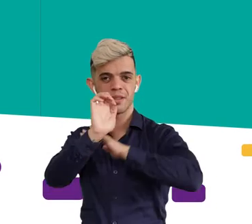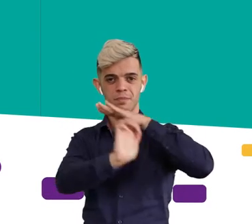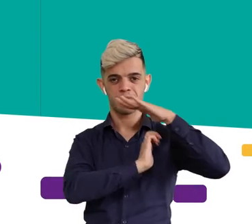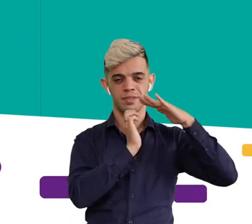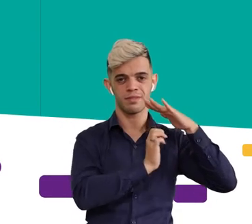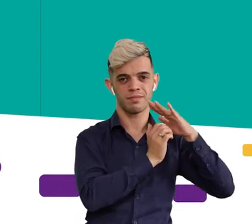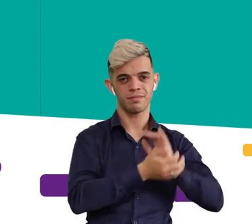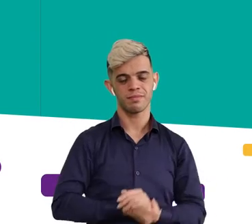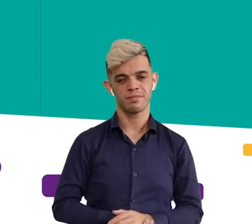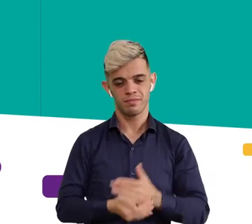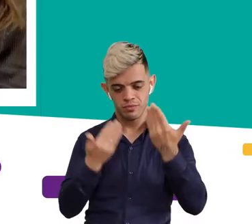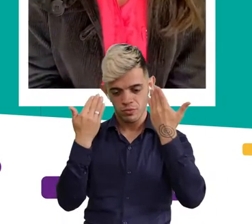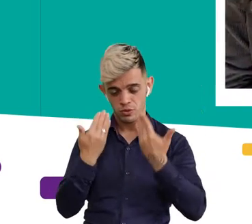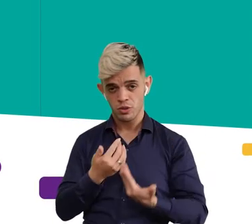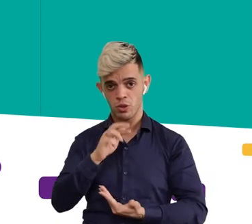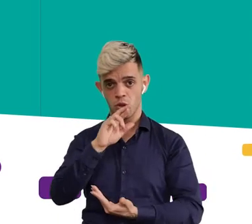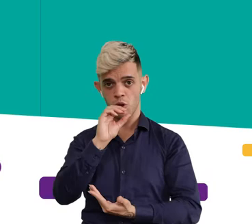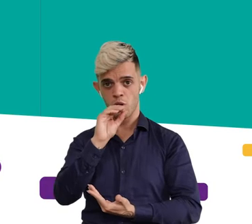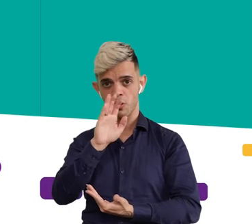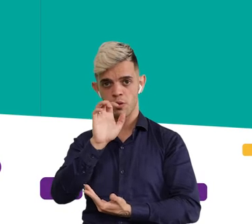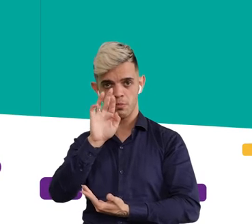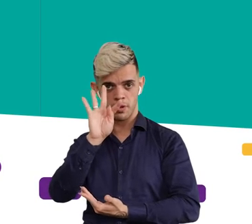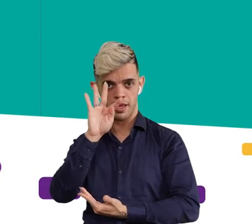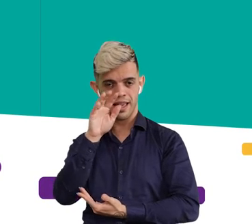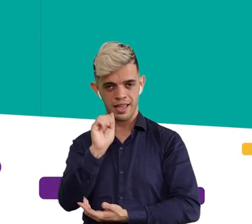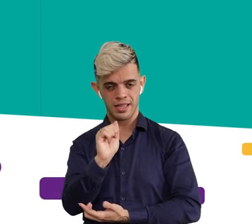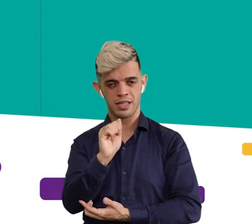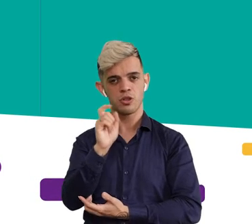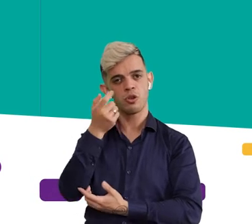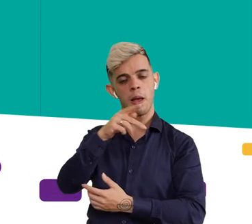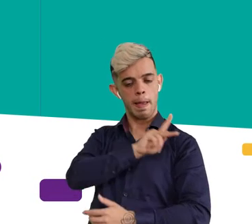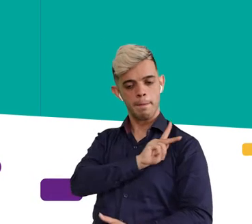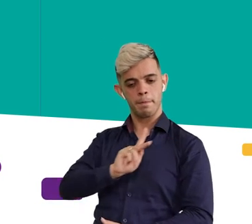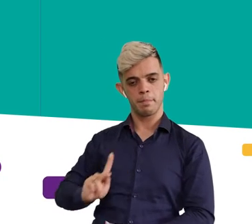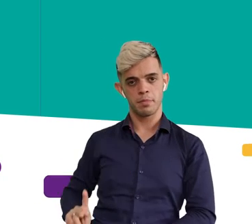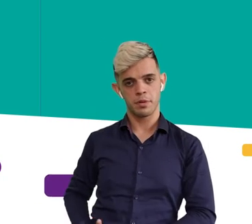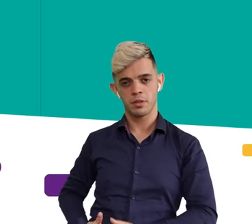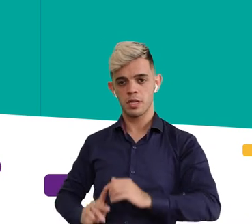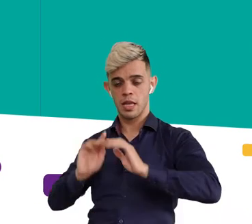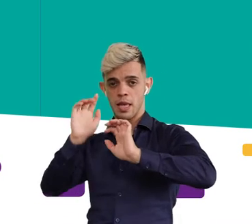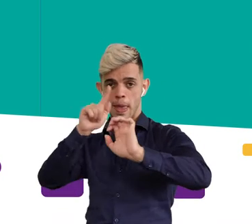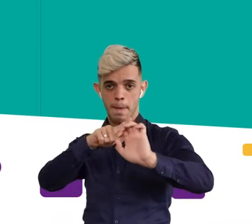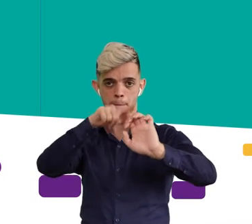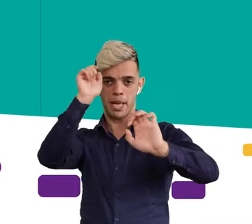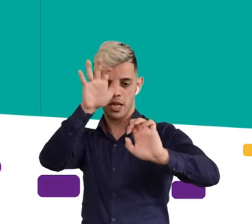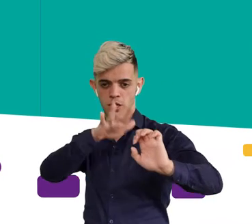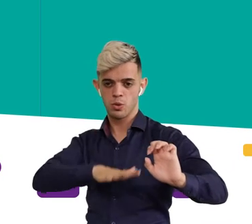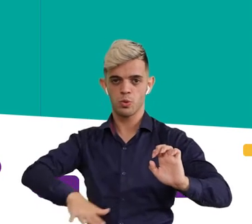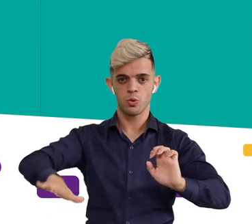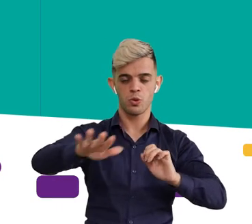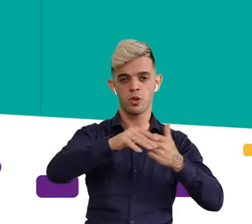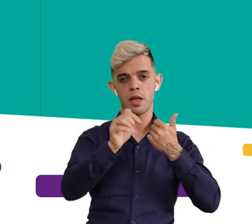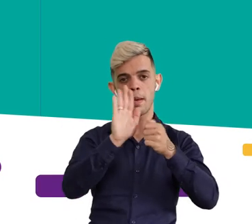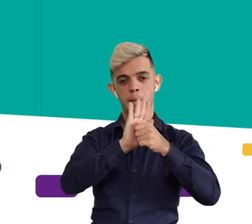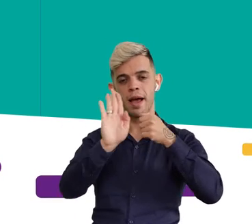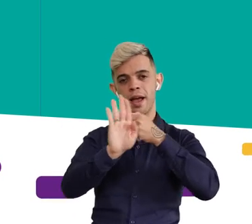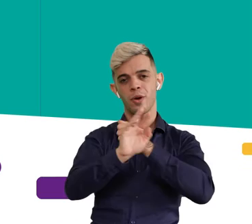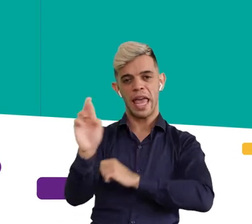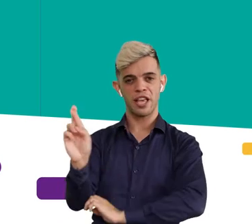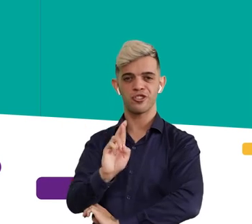empreendedoras. Eu sou a Roberta Capitão, eu sou a presidente das